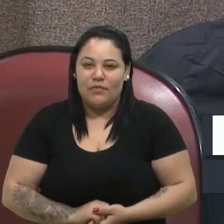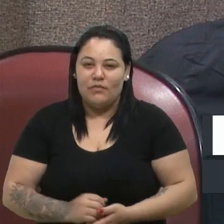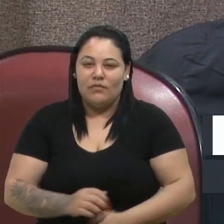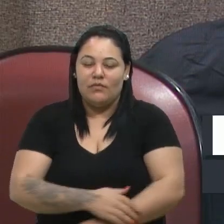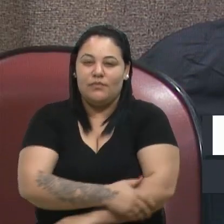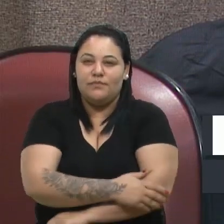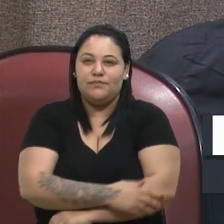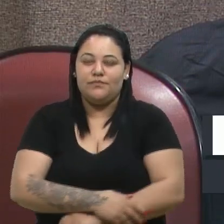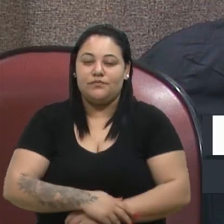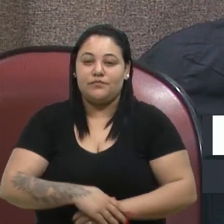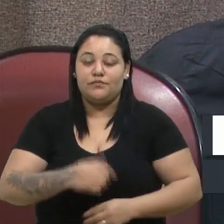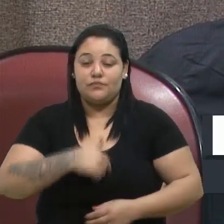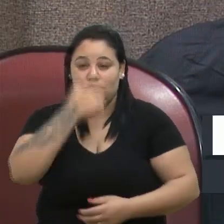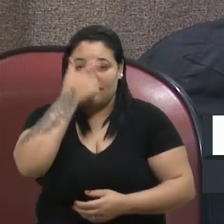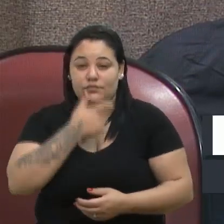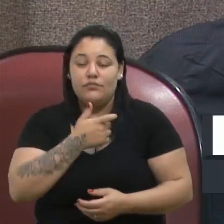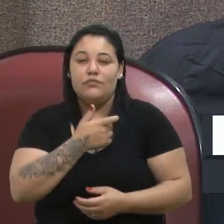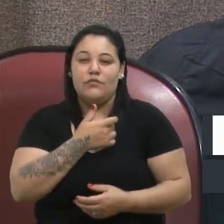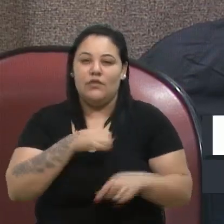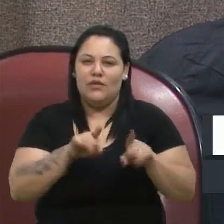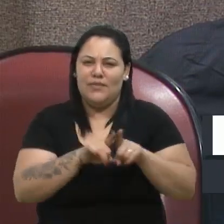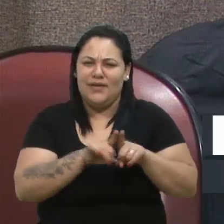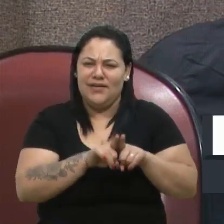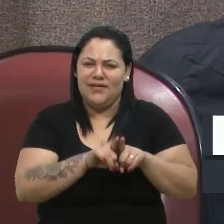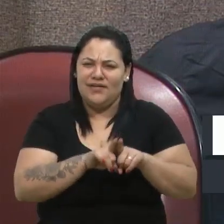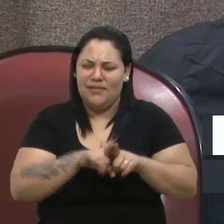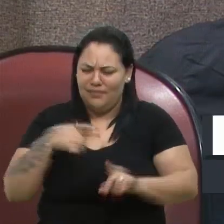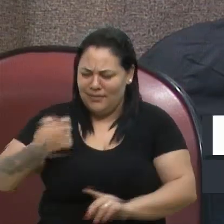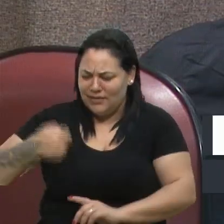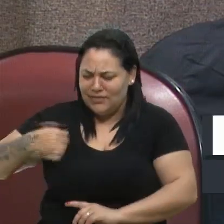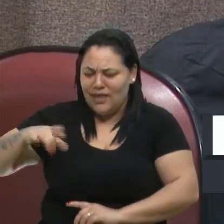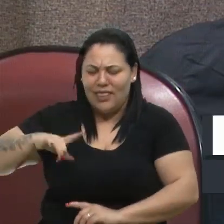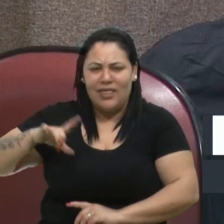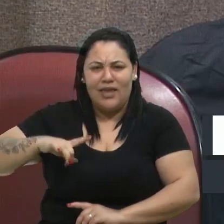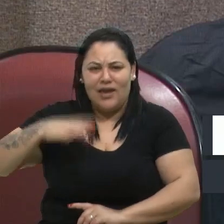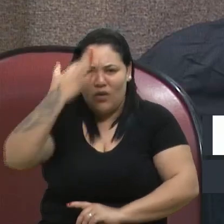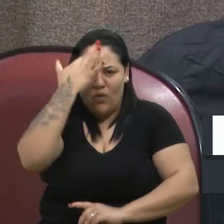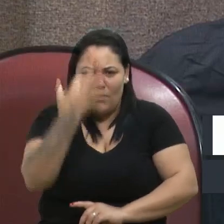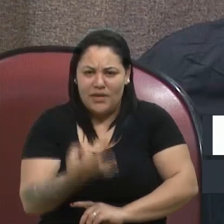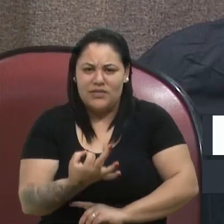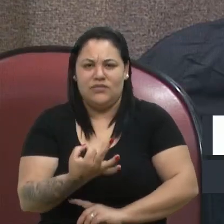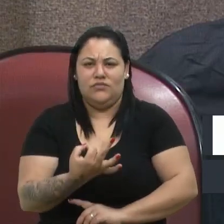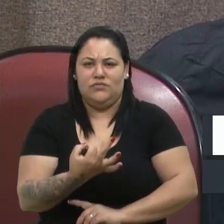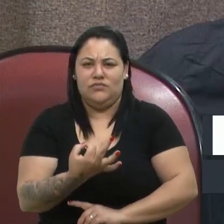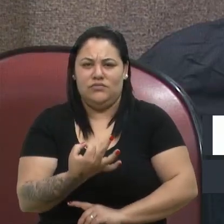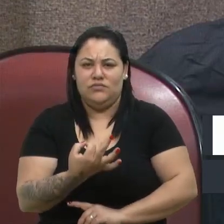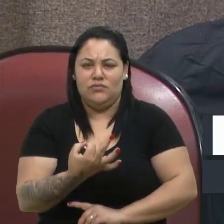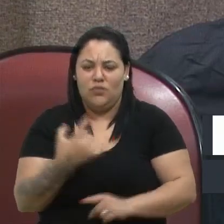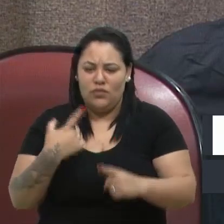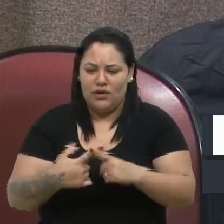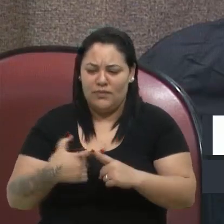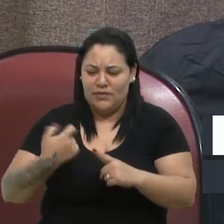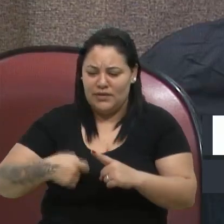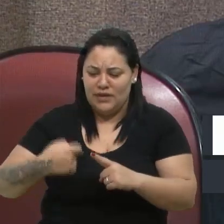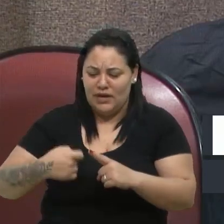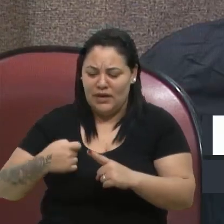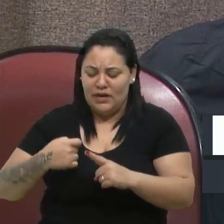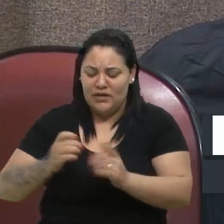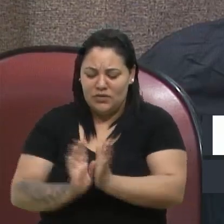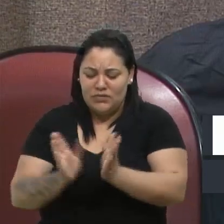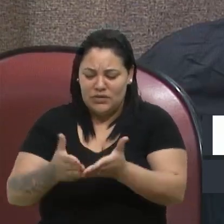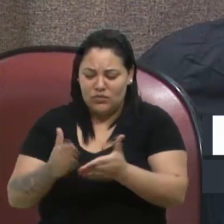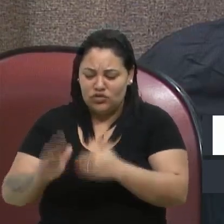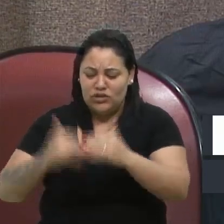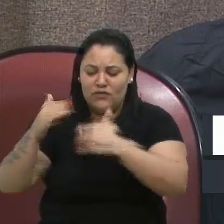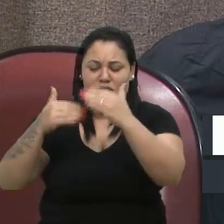Eu acho que a necessidade desse entendimento que se chegou, ela é importante para que essa comissão cresça ou nasça muito forte e ela